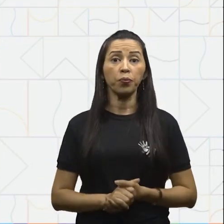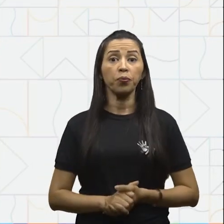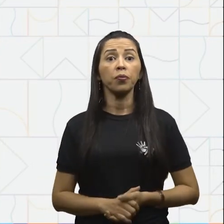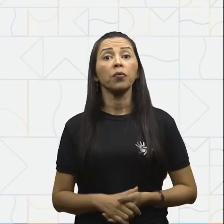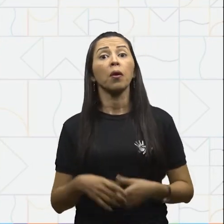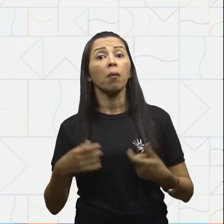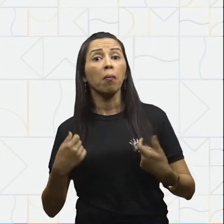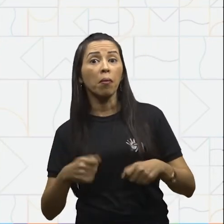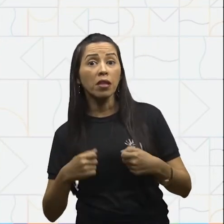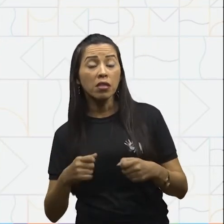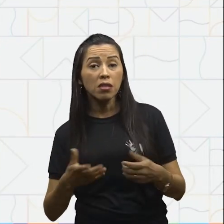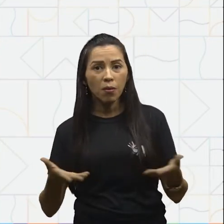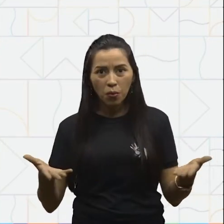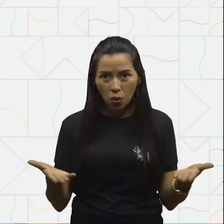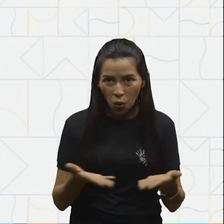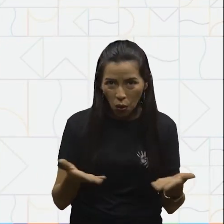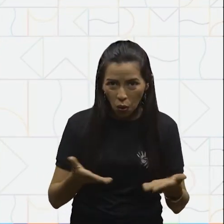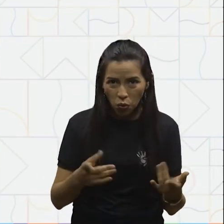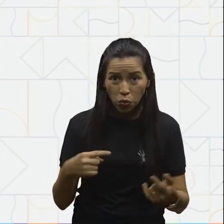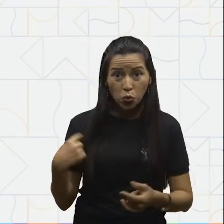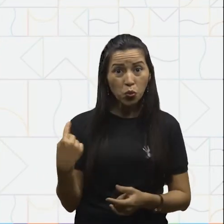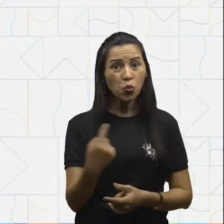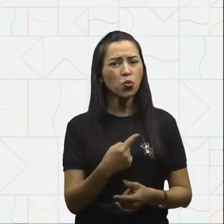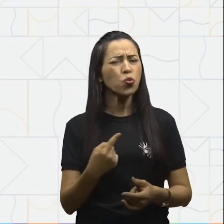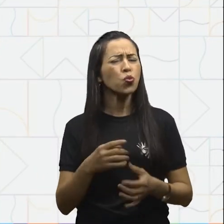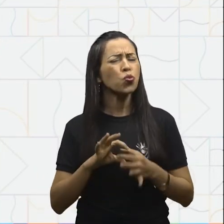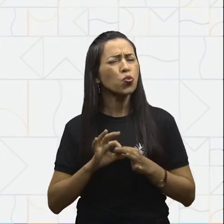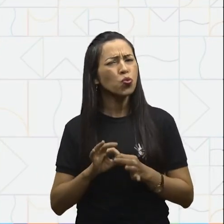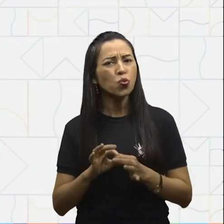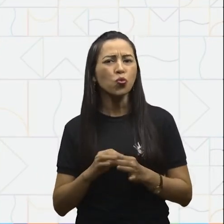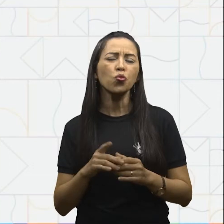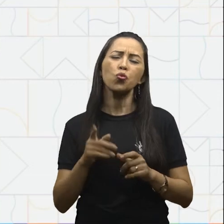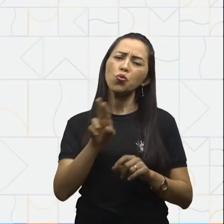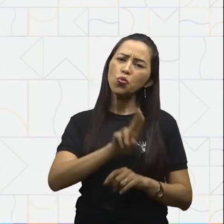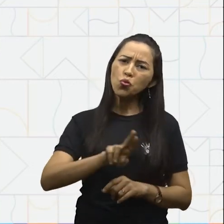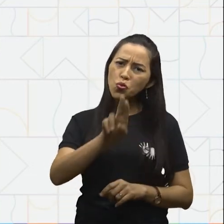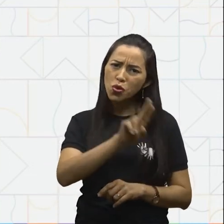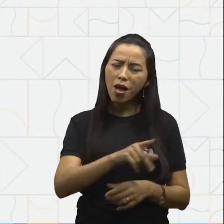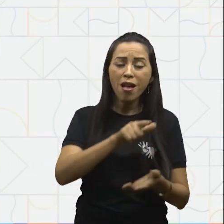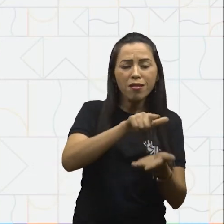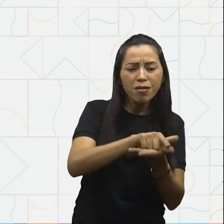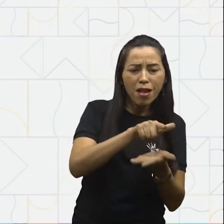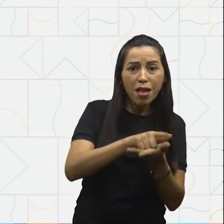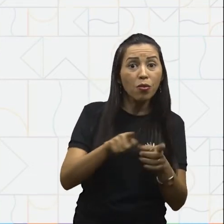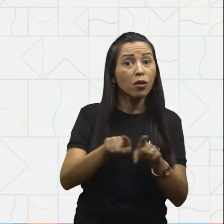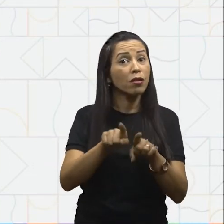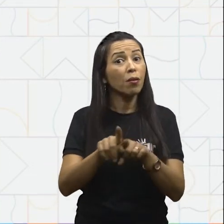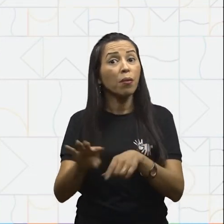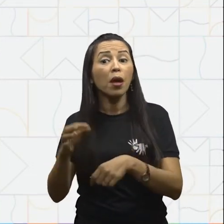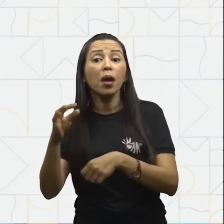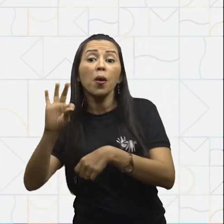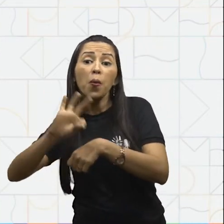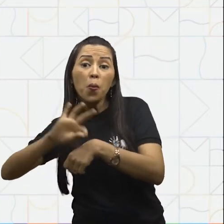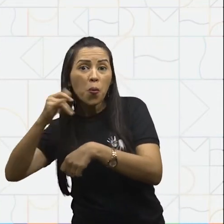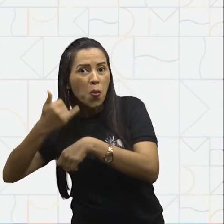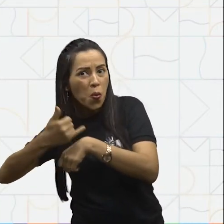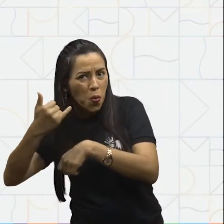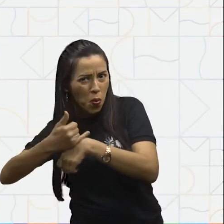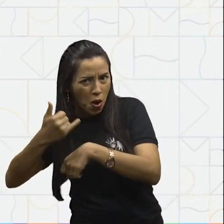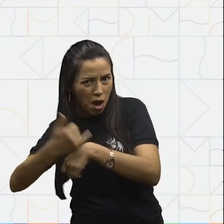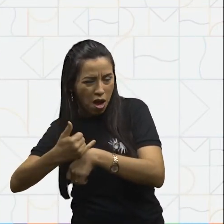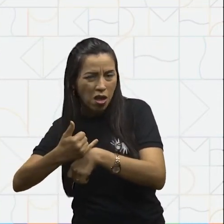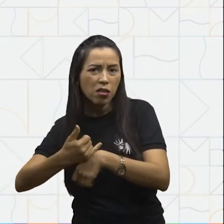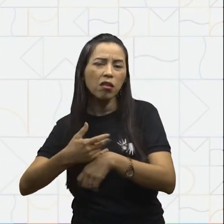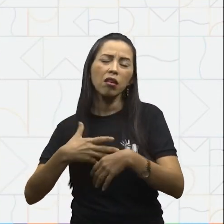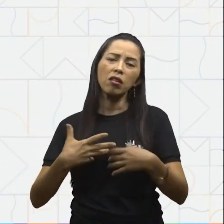usarmos juntos nossas cédulas e moedas? Vamos lá? Vamos indicar